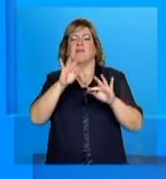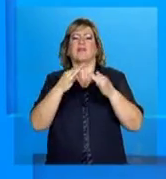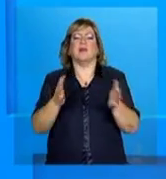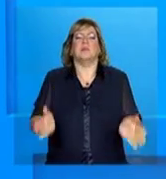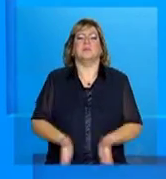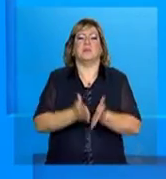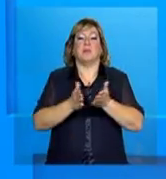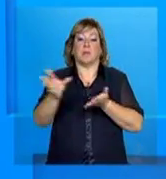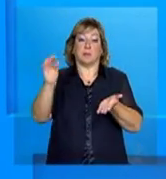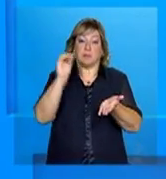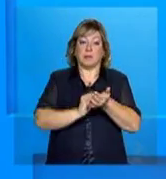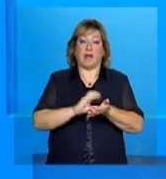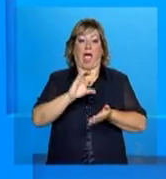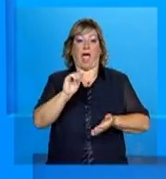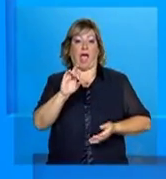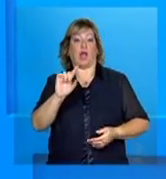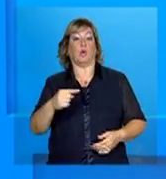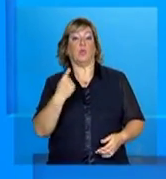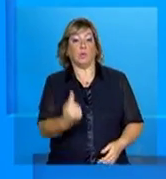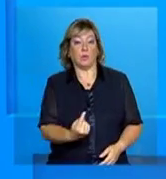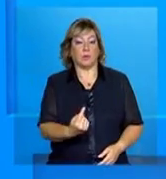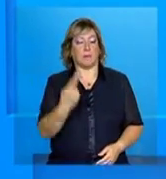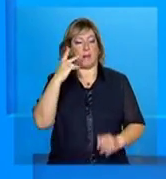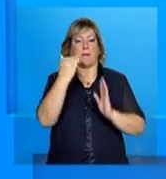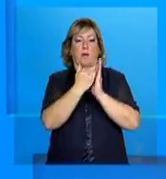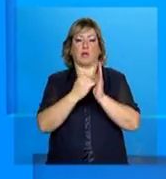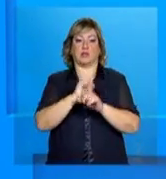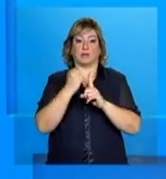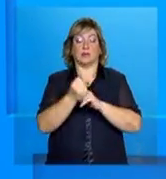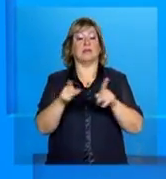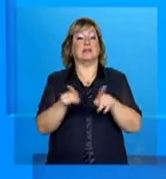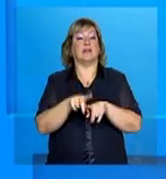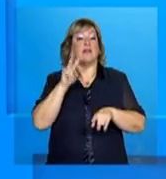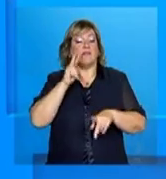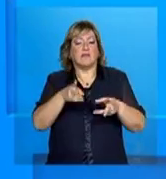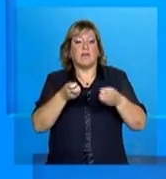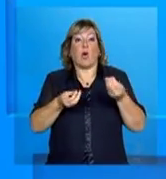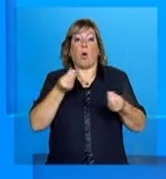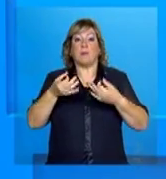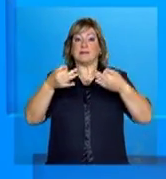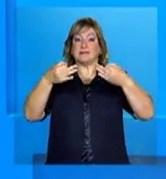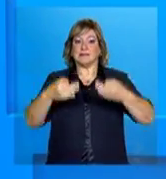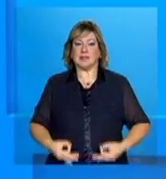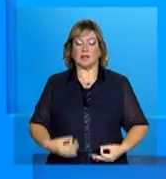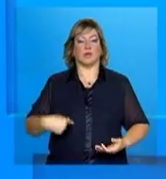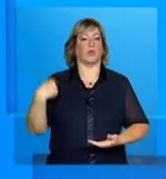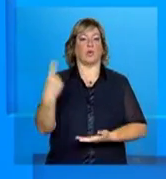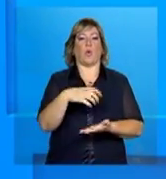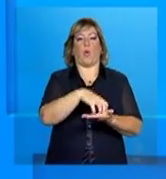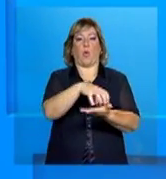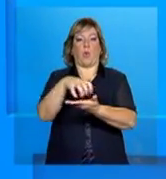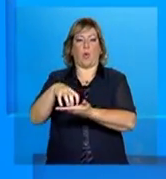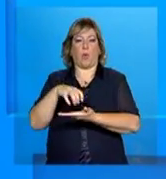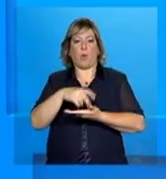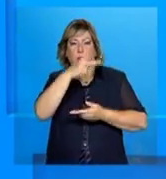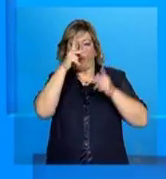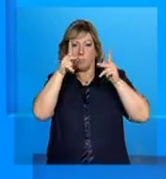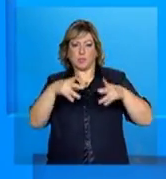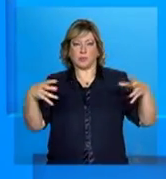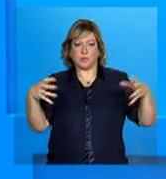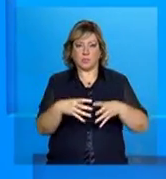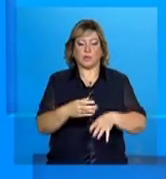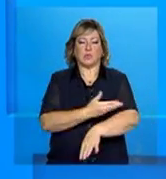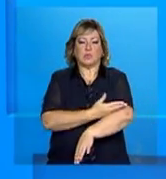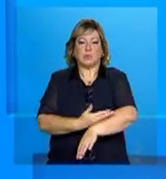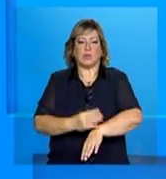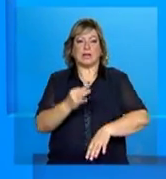Cadastro Único para os Programas Sociais e a identificação correta dos grupos populacionais, tradicionais e